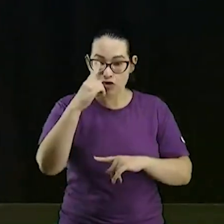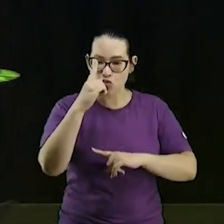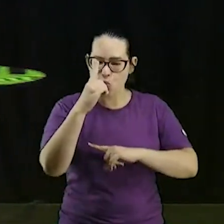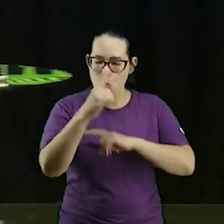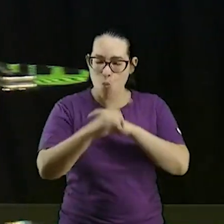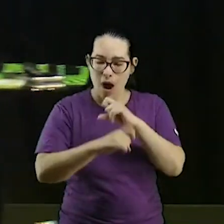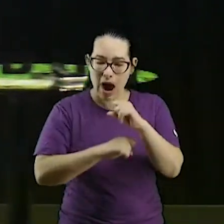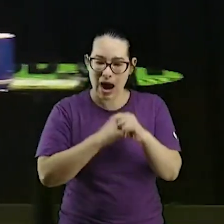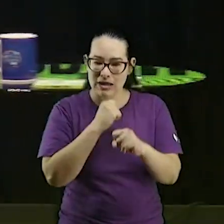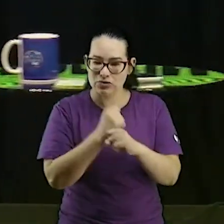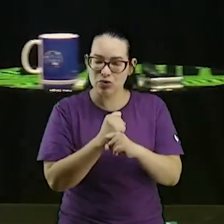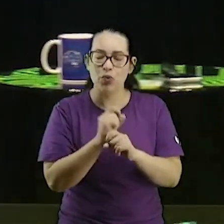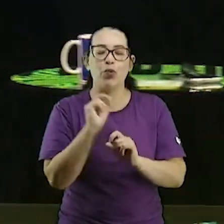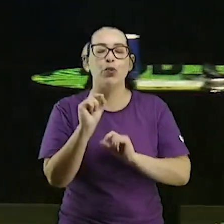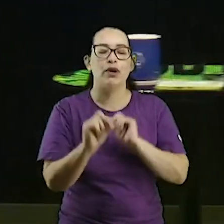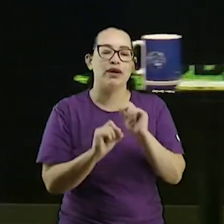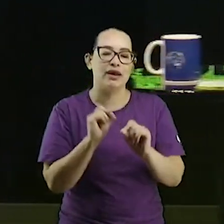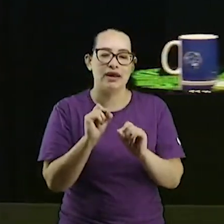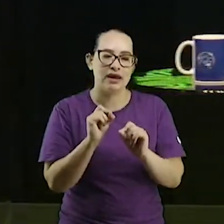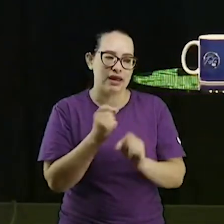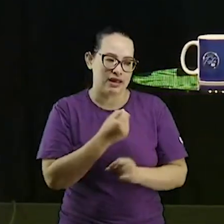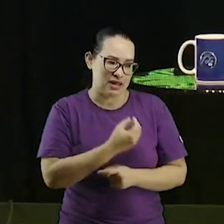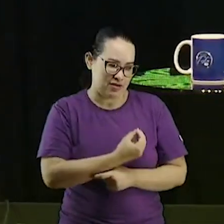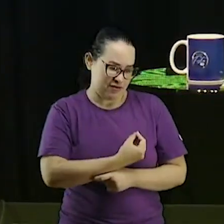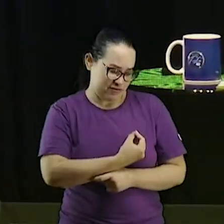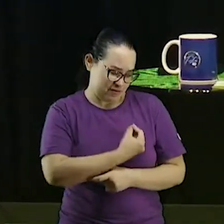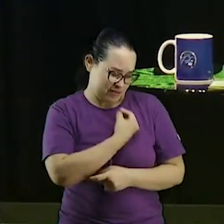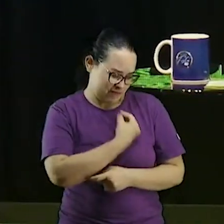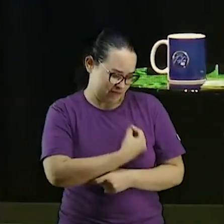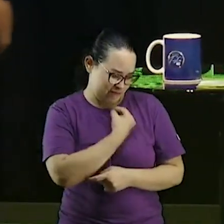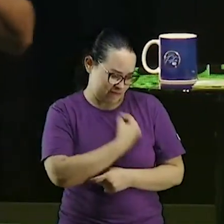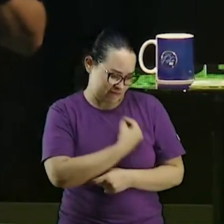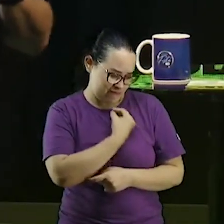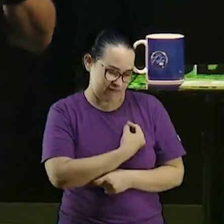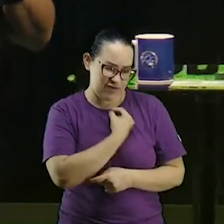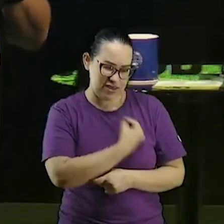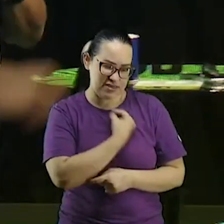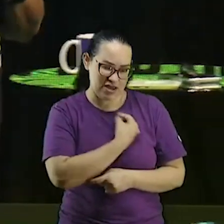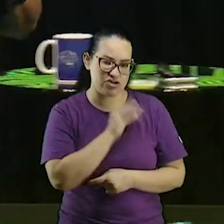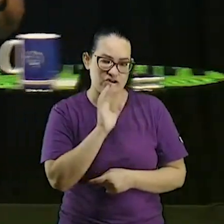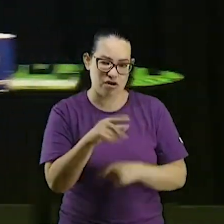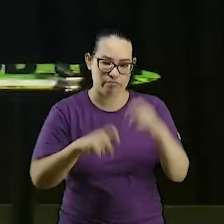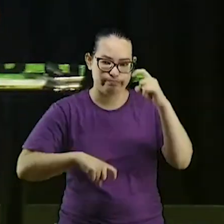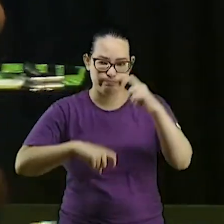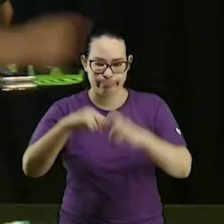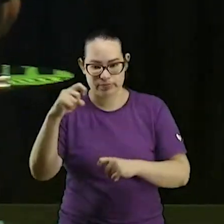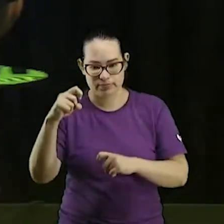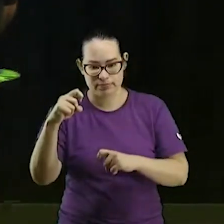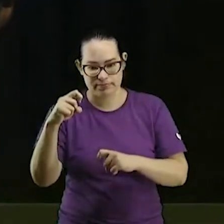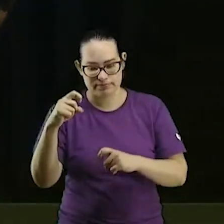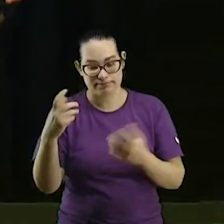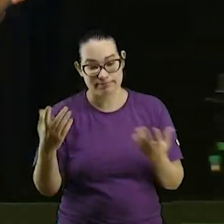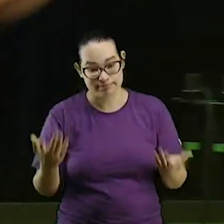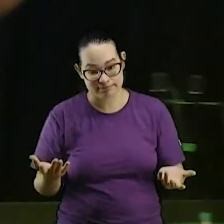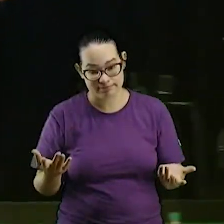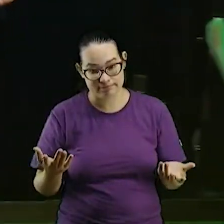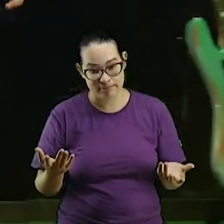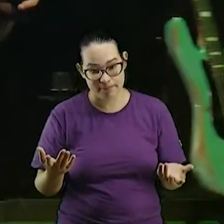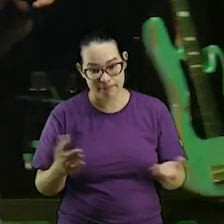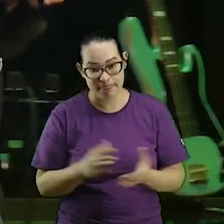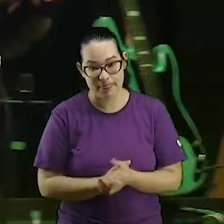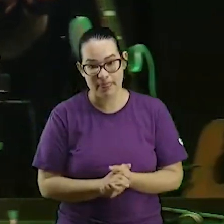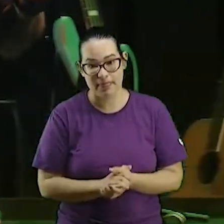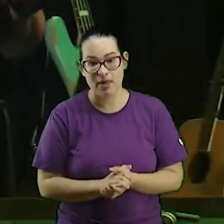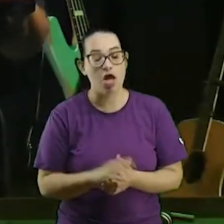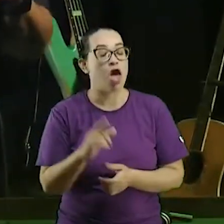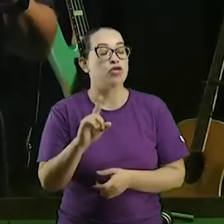já estão vivendo uma vida de intimidade e se deitando com o outro não estou falando